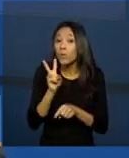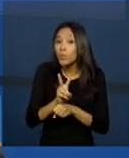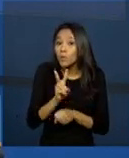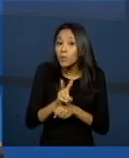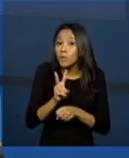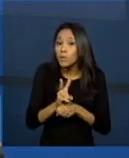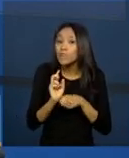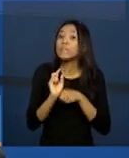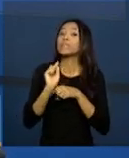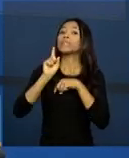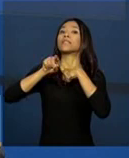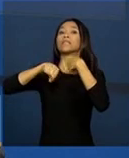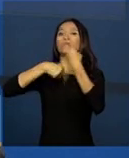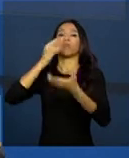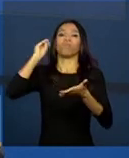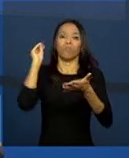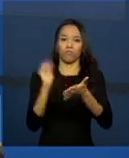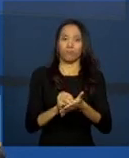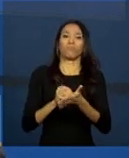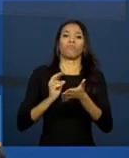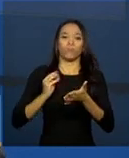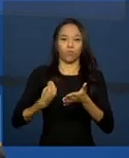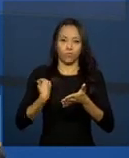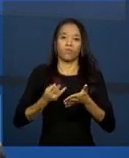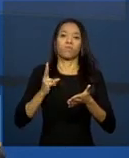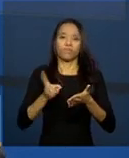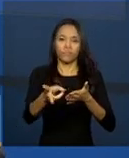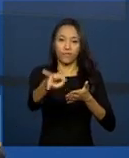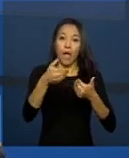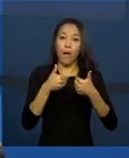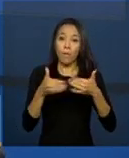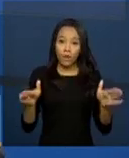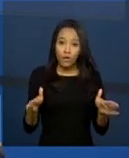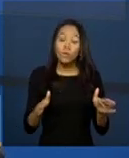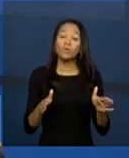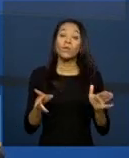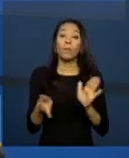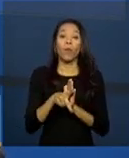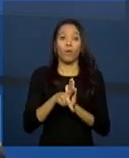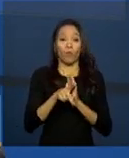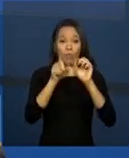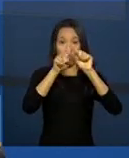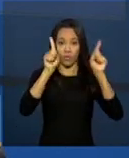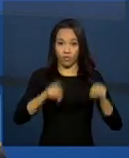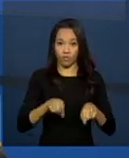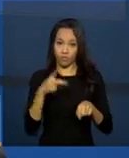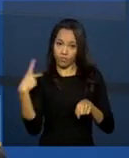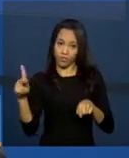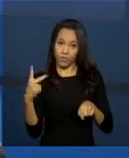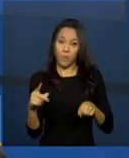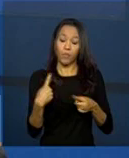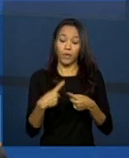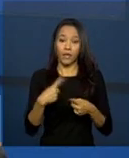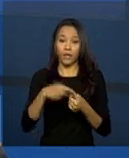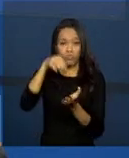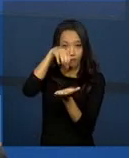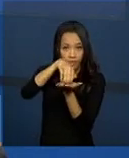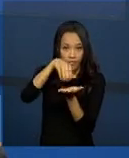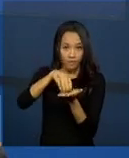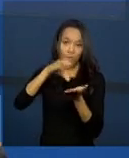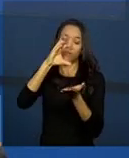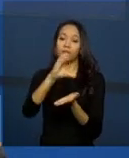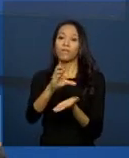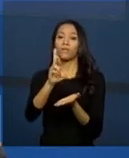até que seja feito o cadastramento, a abertura desse prontuário eletrônico. Porque, principalmente nos CREAS, é bastante